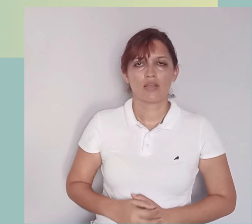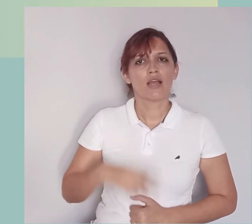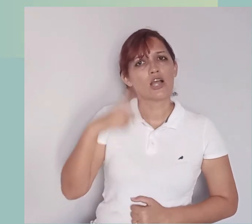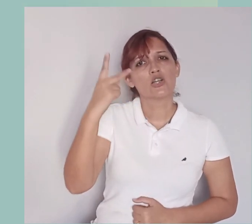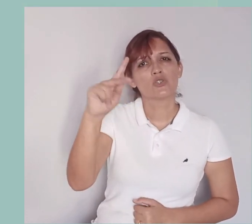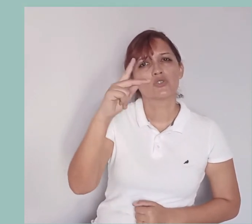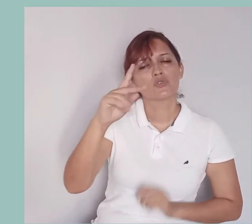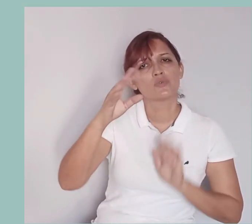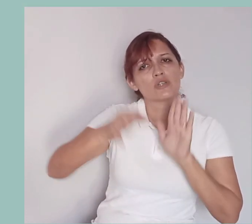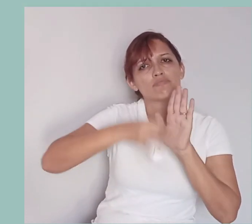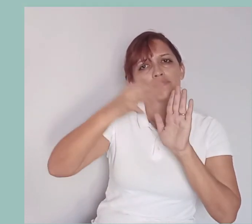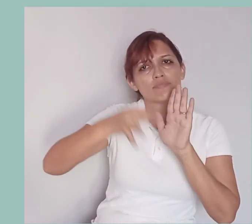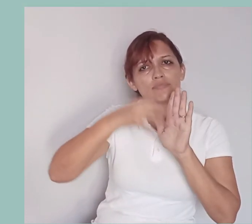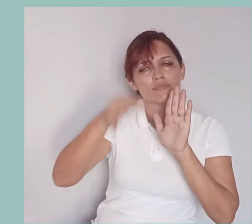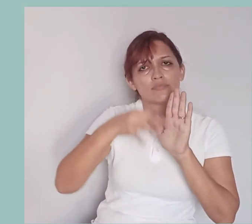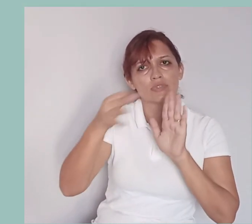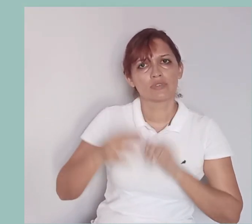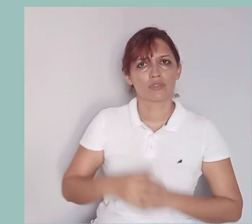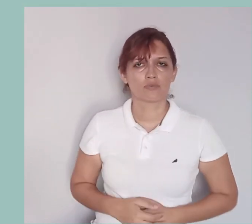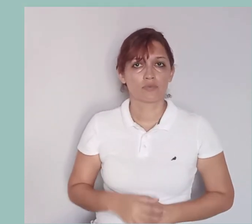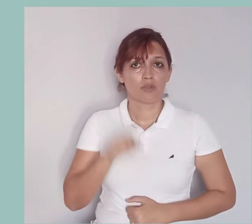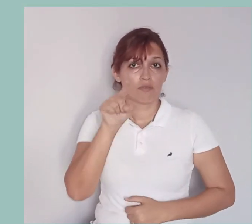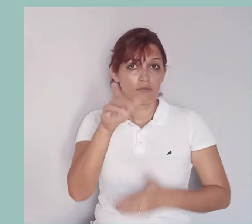Deixe sua sugestão